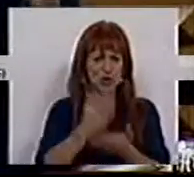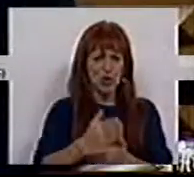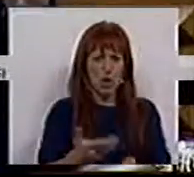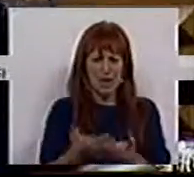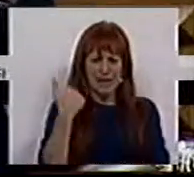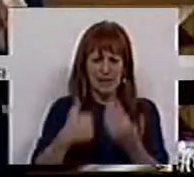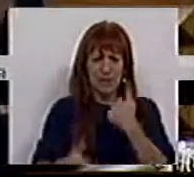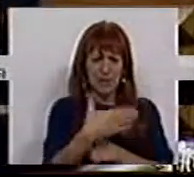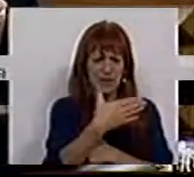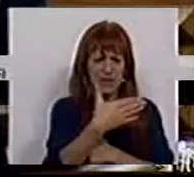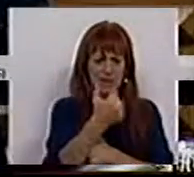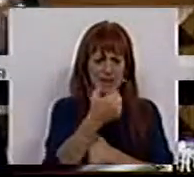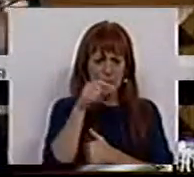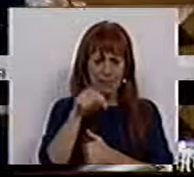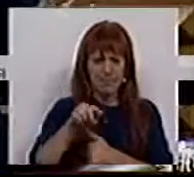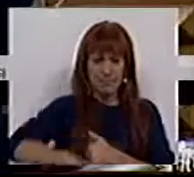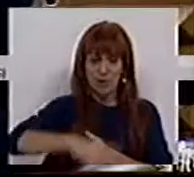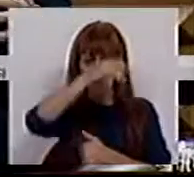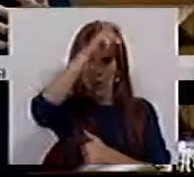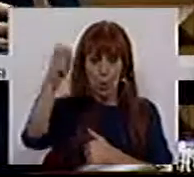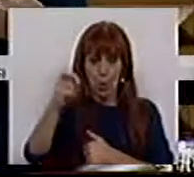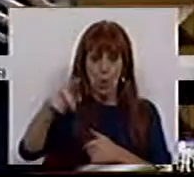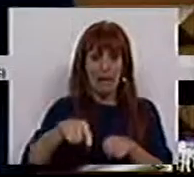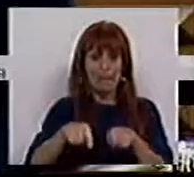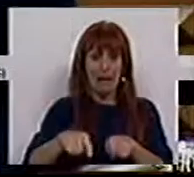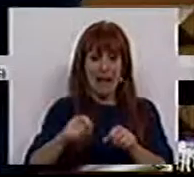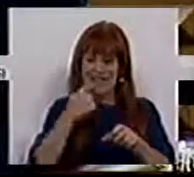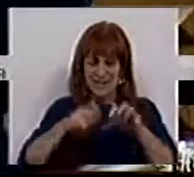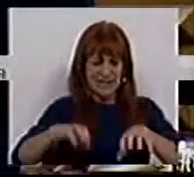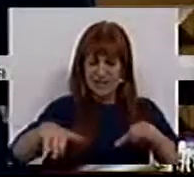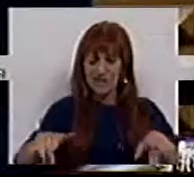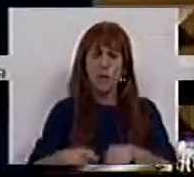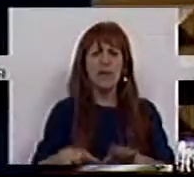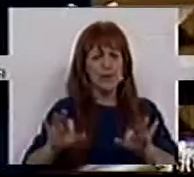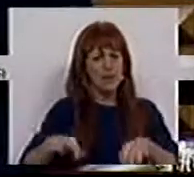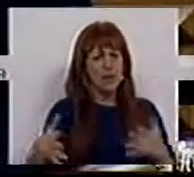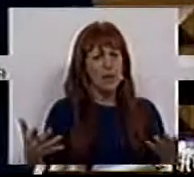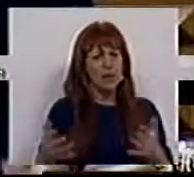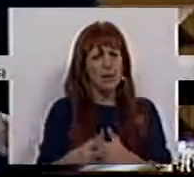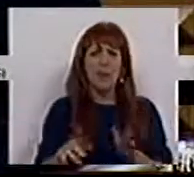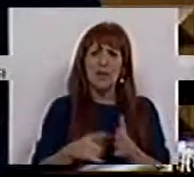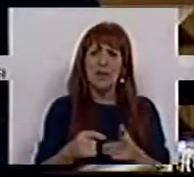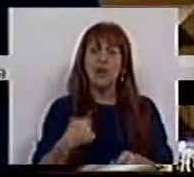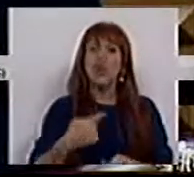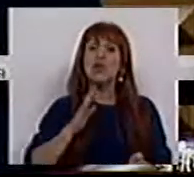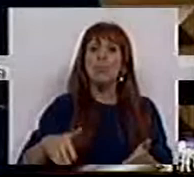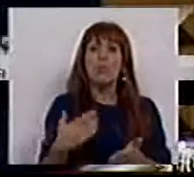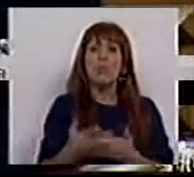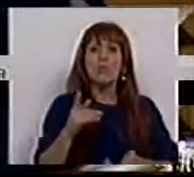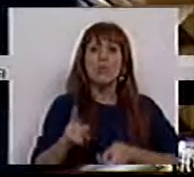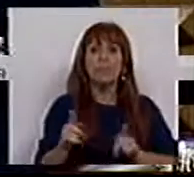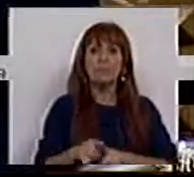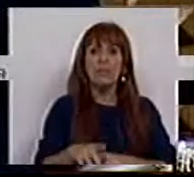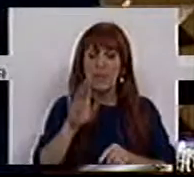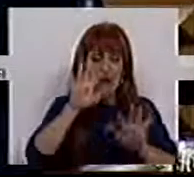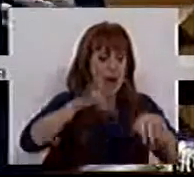retirar 150 mil metros cúbicos de inertes. Por isso, uma terça parte do que é necessário. O que nós propomos é